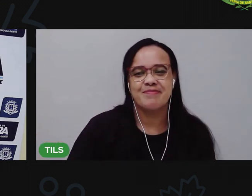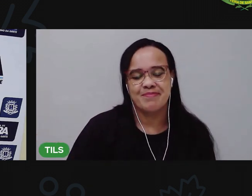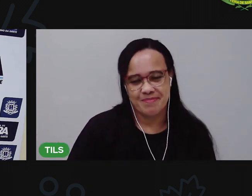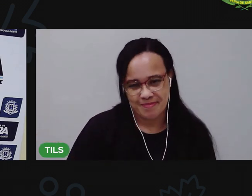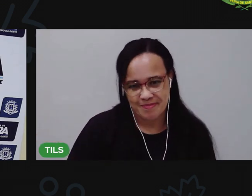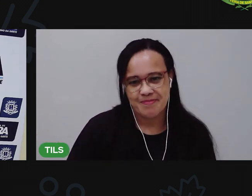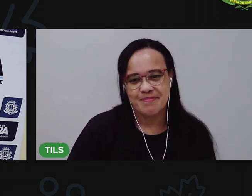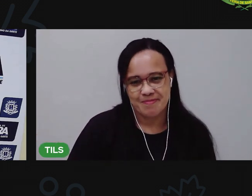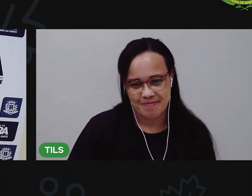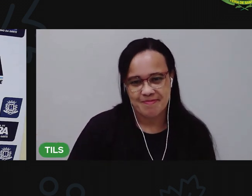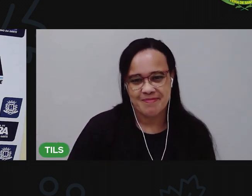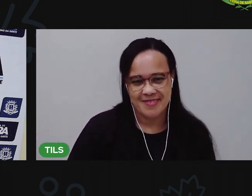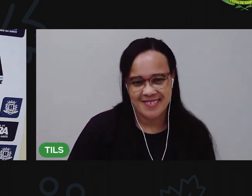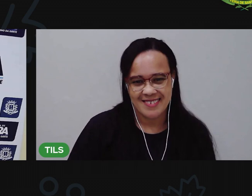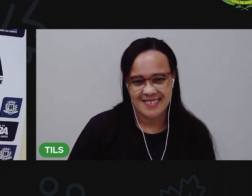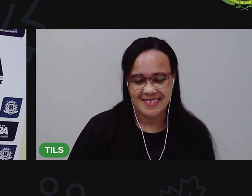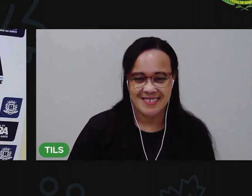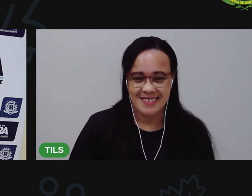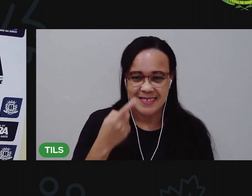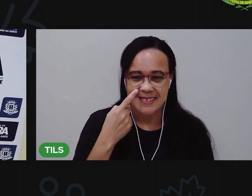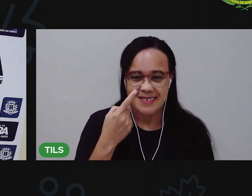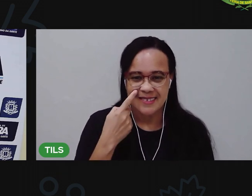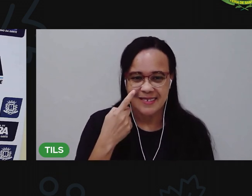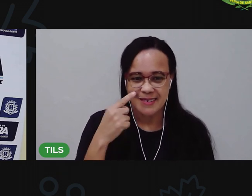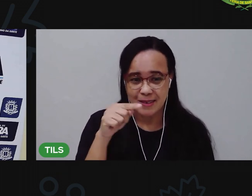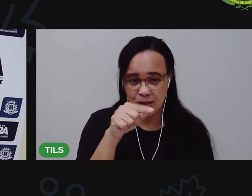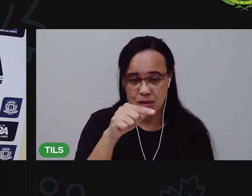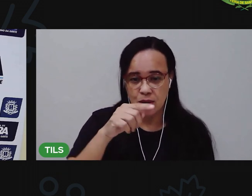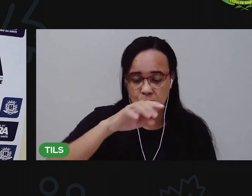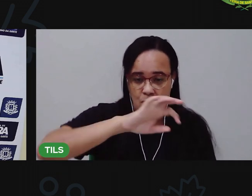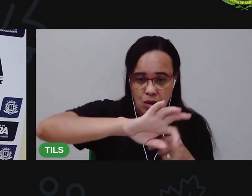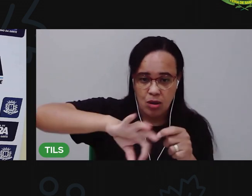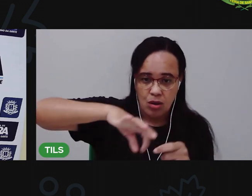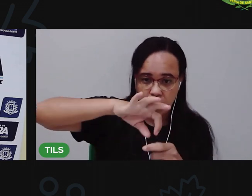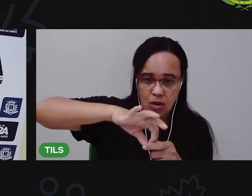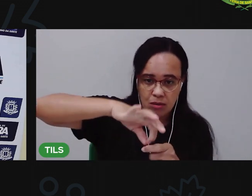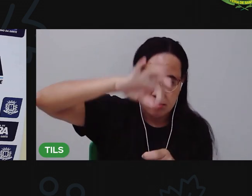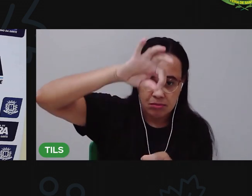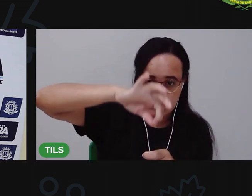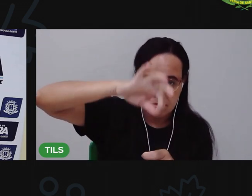agora eu venho aqui e faço um nó. Olha.